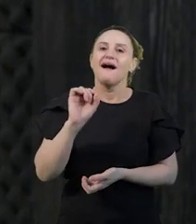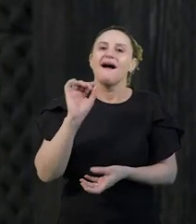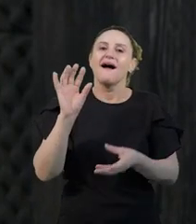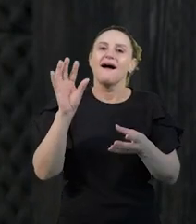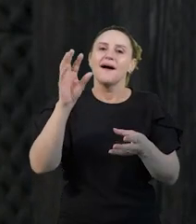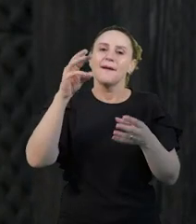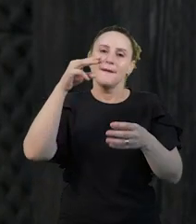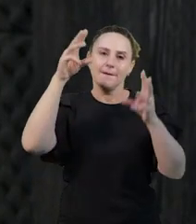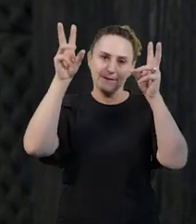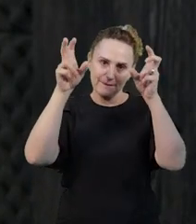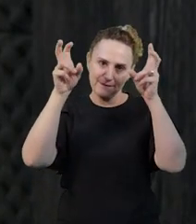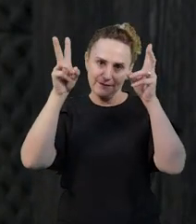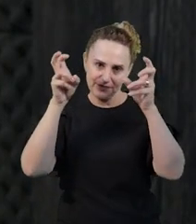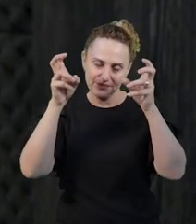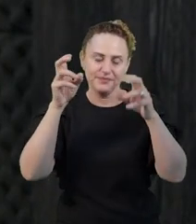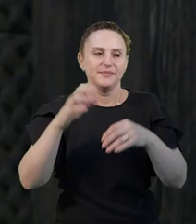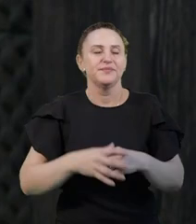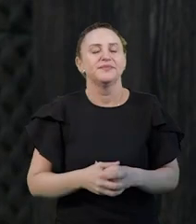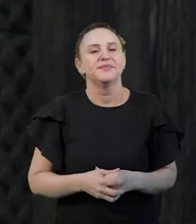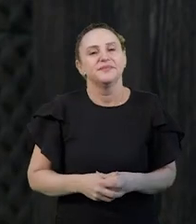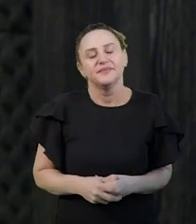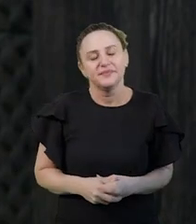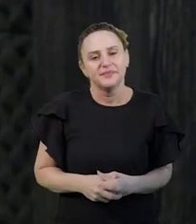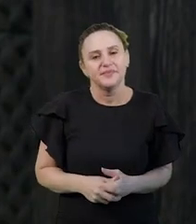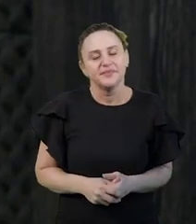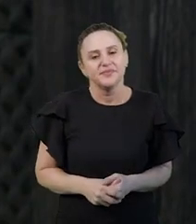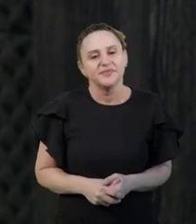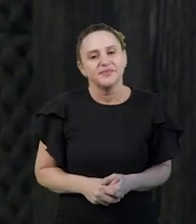da educação matemática. Está certo?